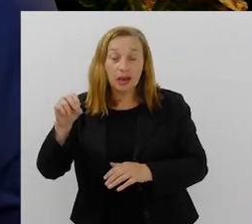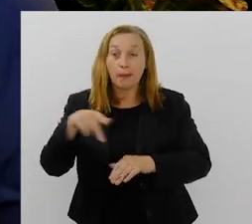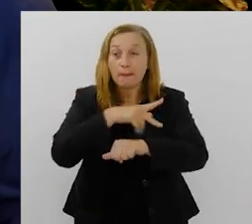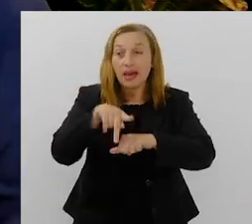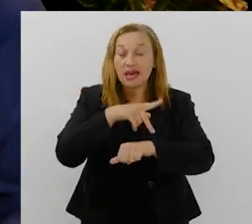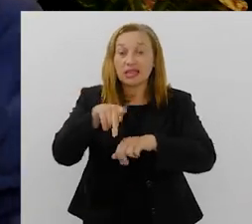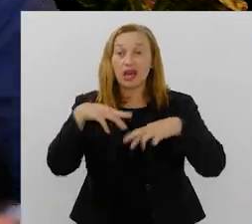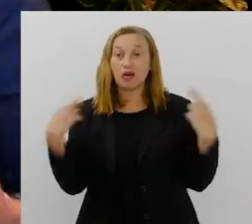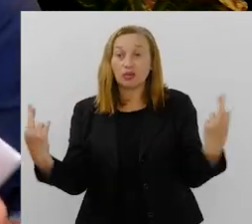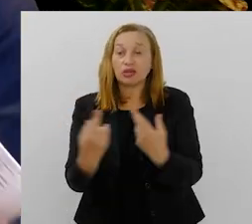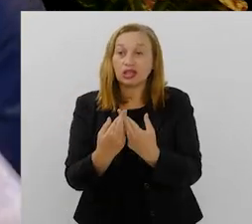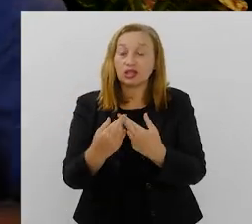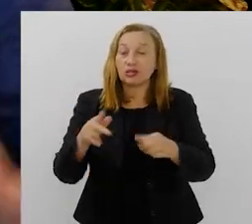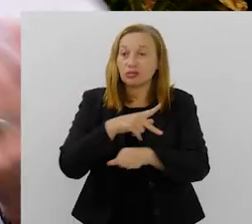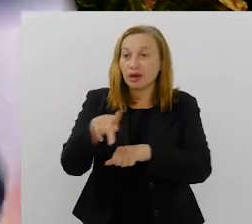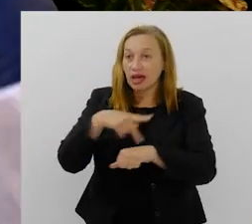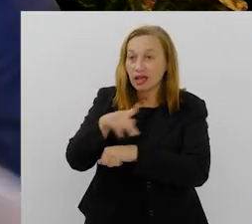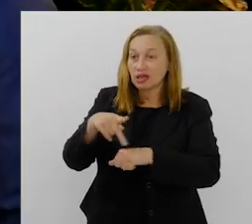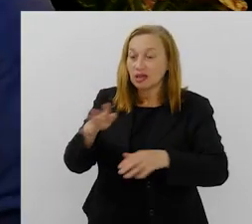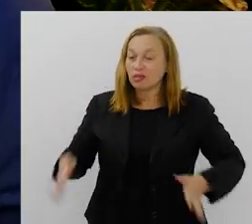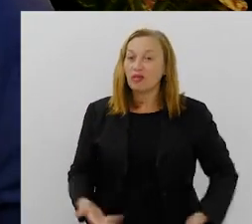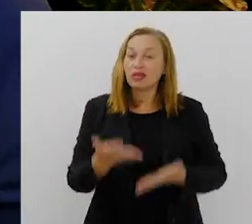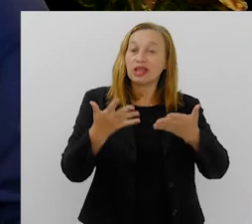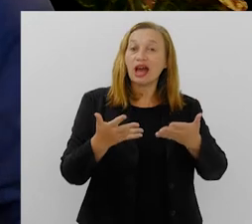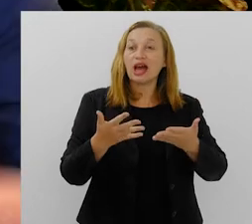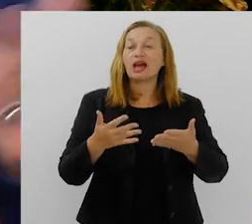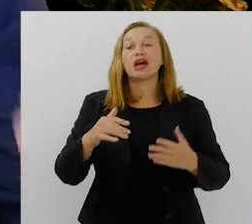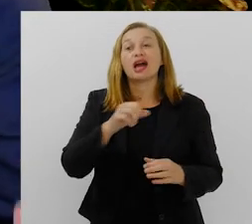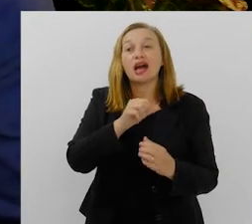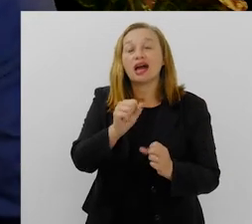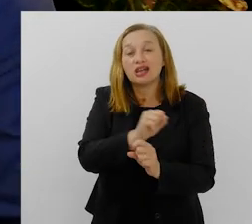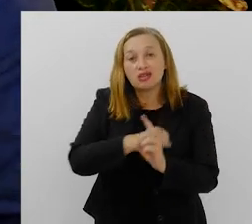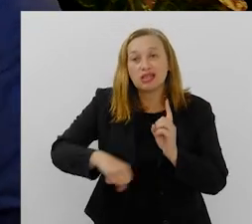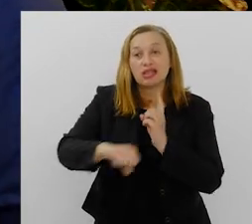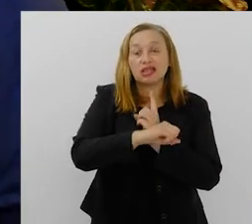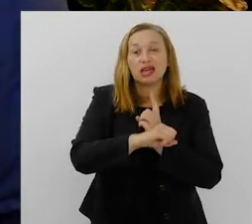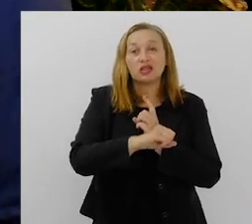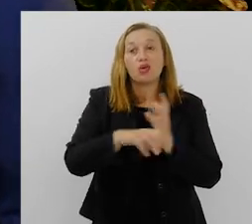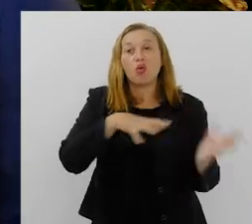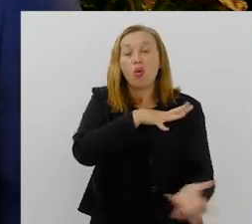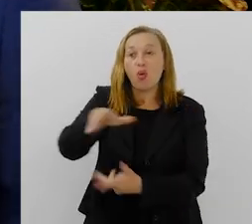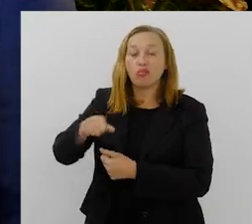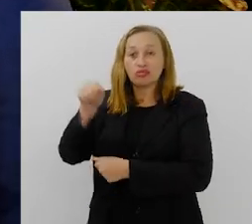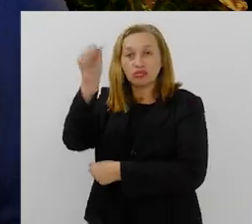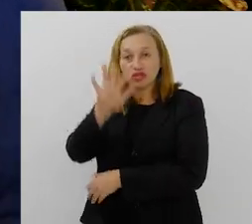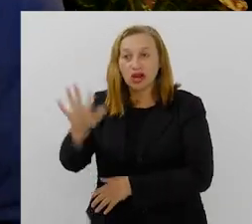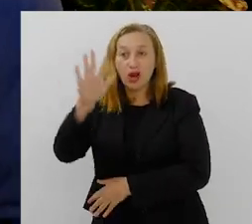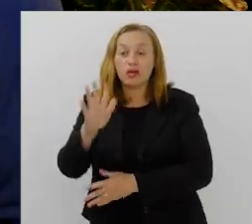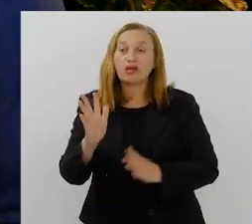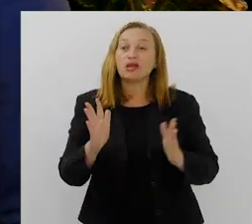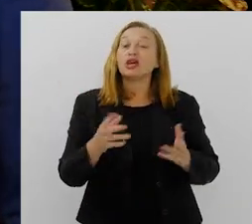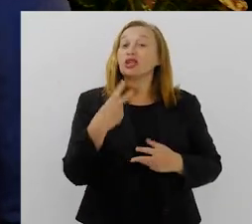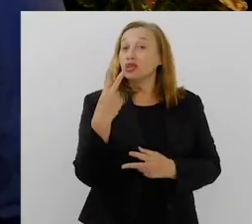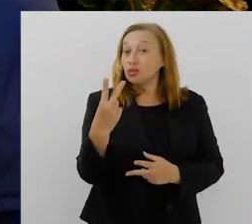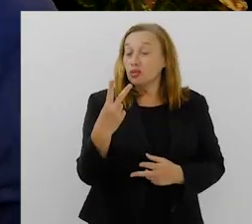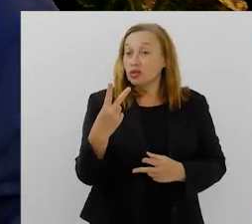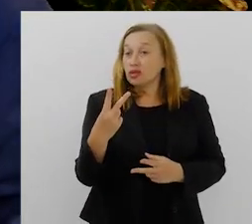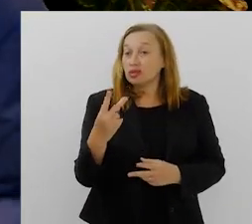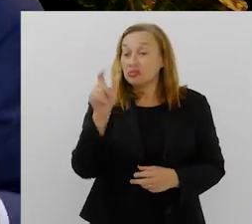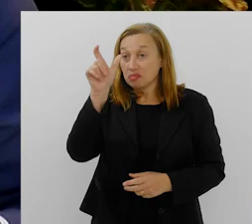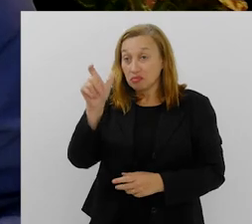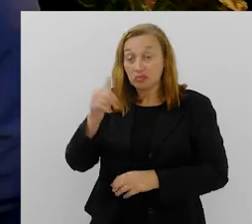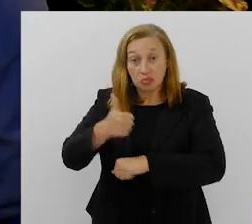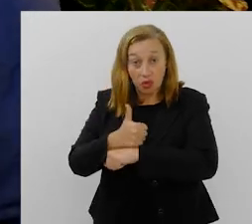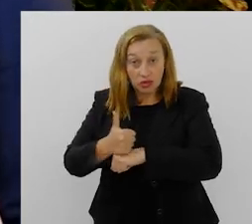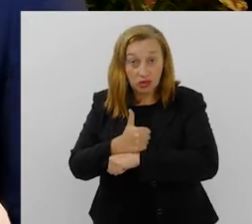data como uma forma de mobilizar a sociedade, o mundo de maneira geral. E para isso, a gente trouxe aqui dois especialistas